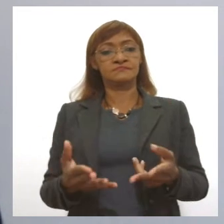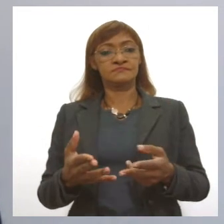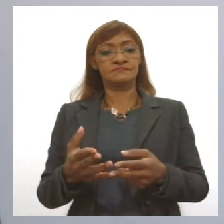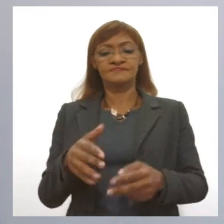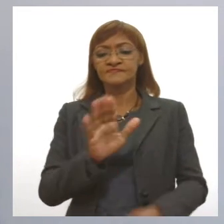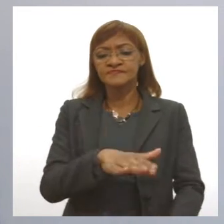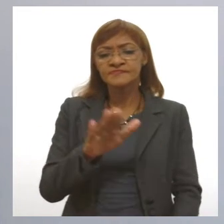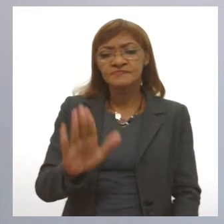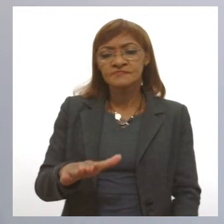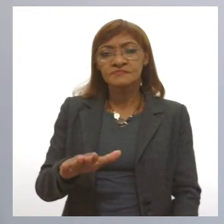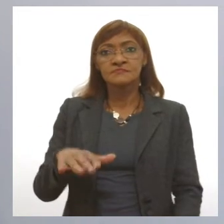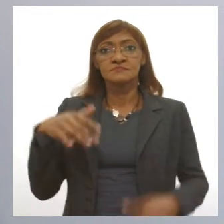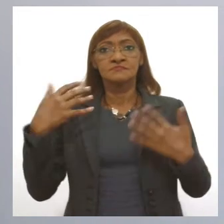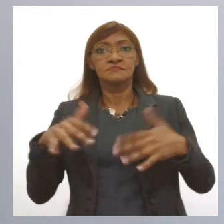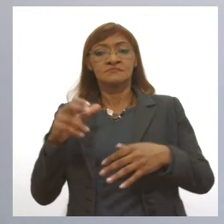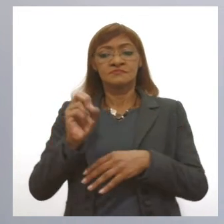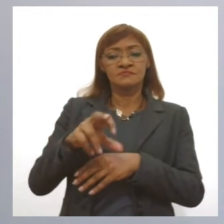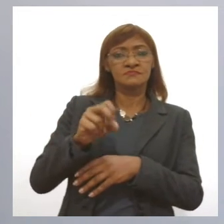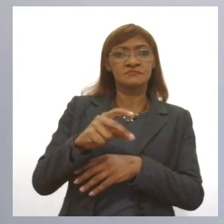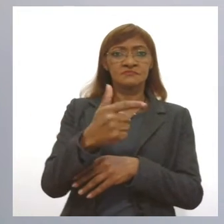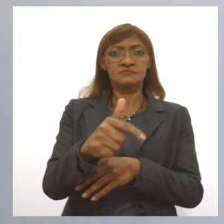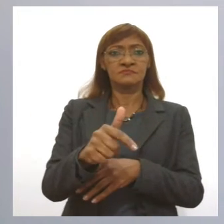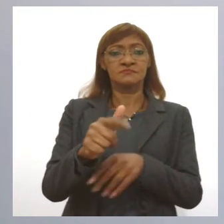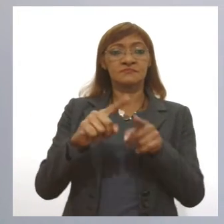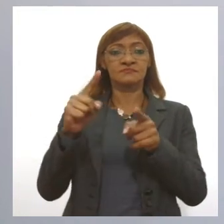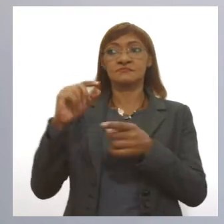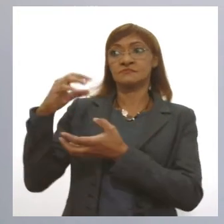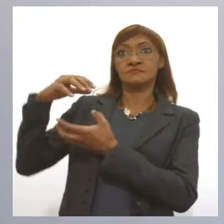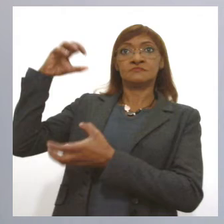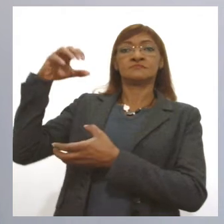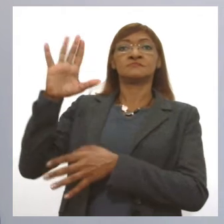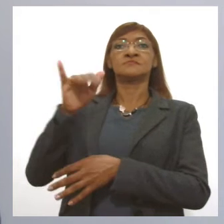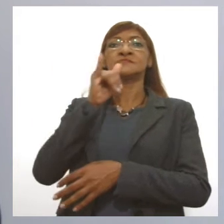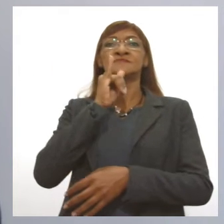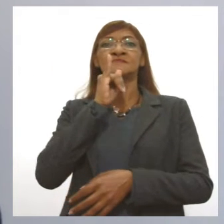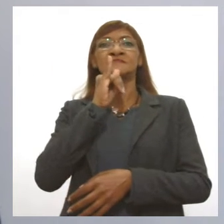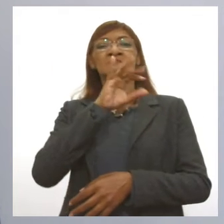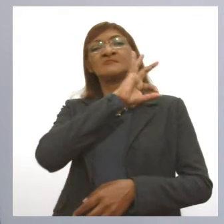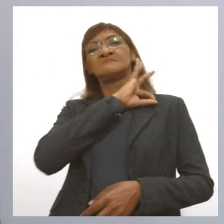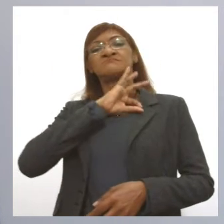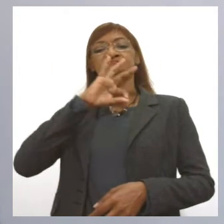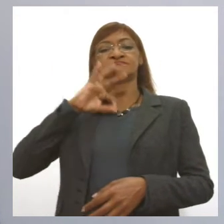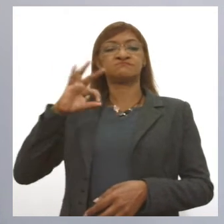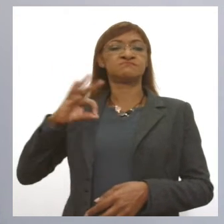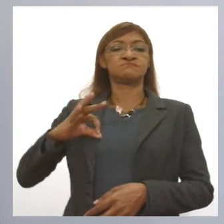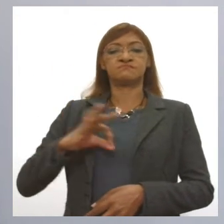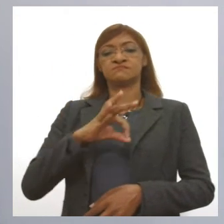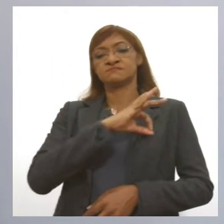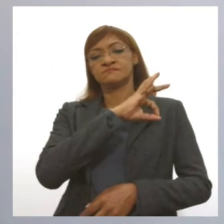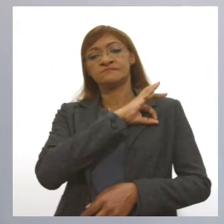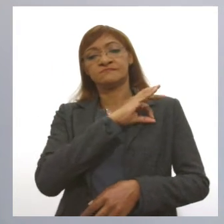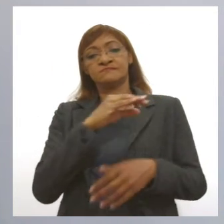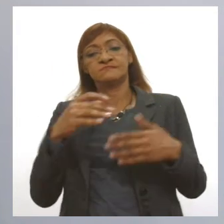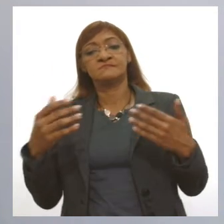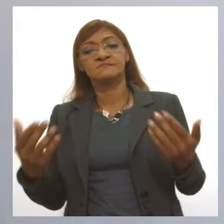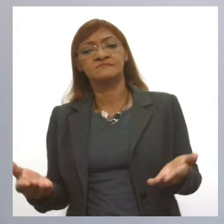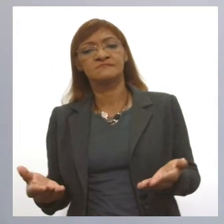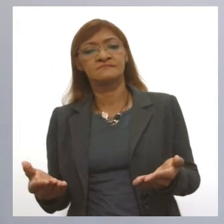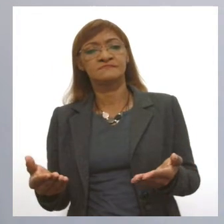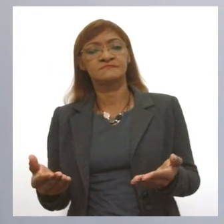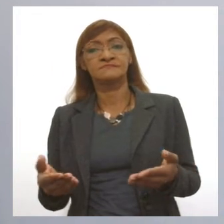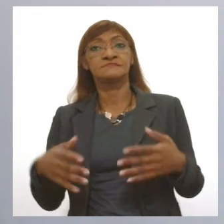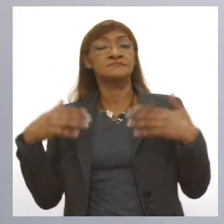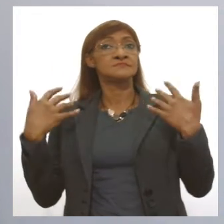é muito mais grave em adulto. A gente vê o exemplo do sarampo aí, por exemplo, que é um adulto com sarampo é uma situação